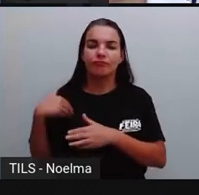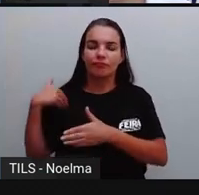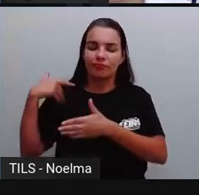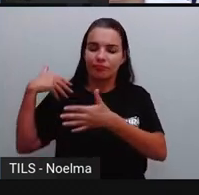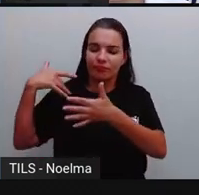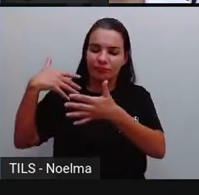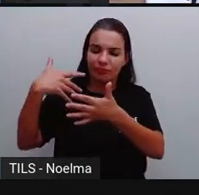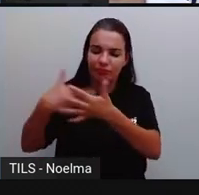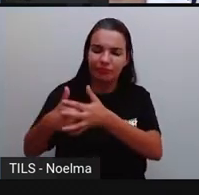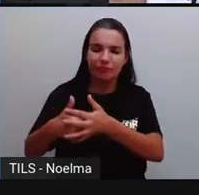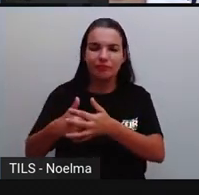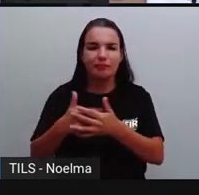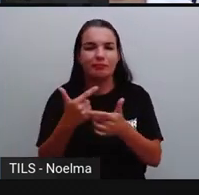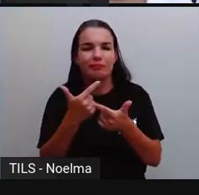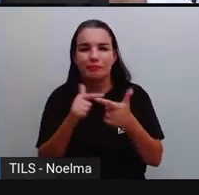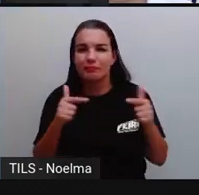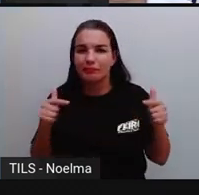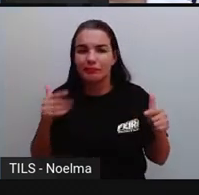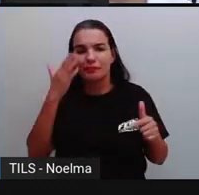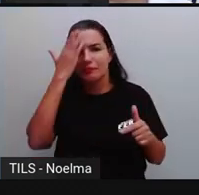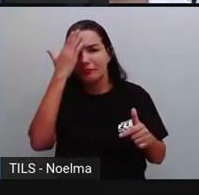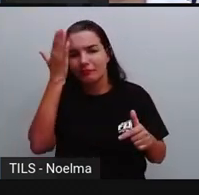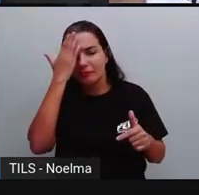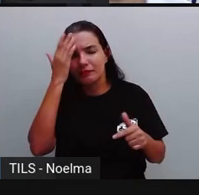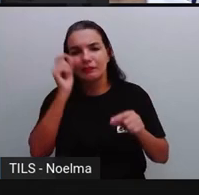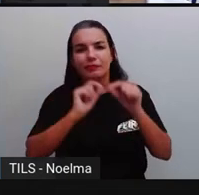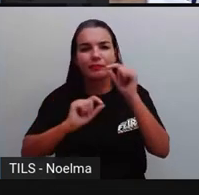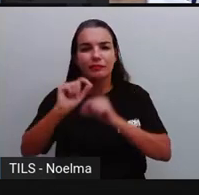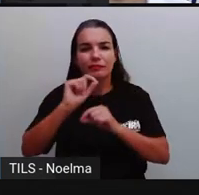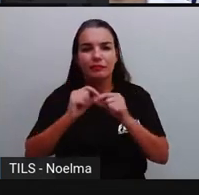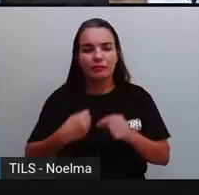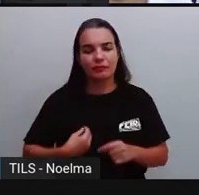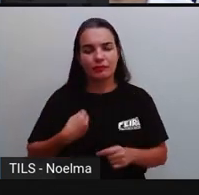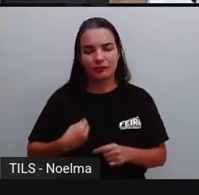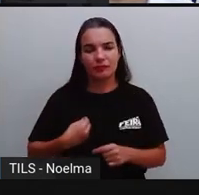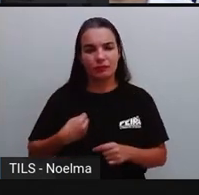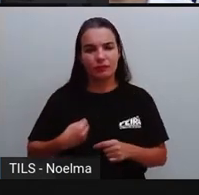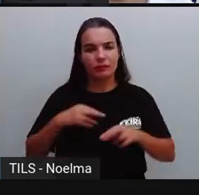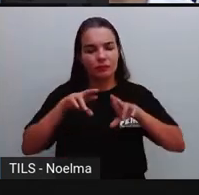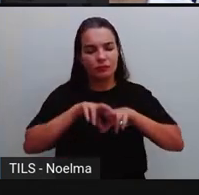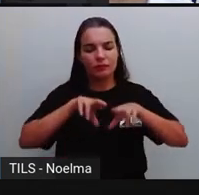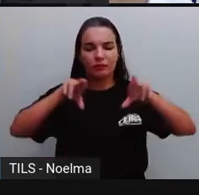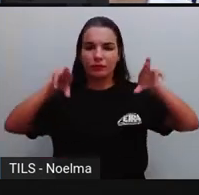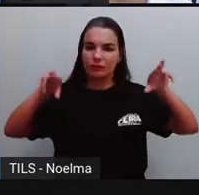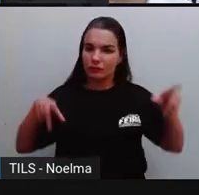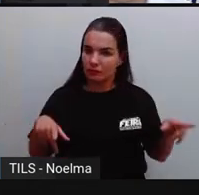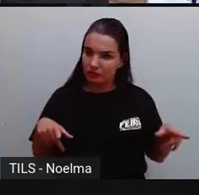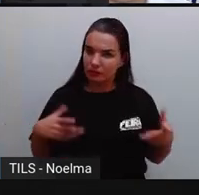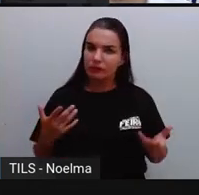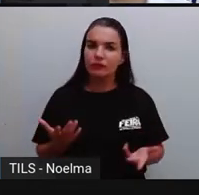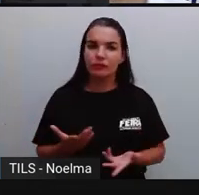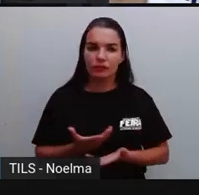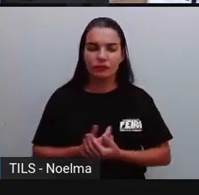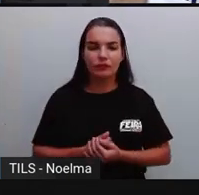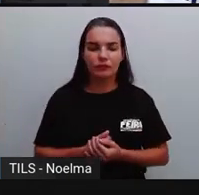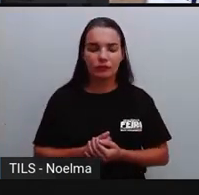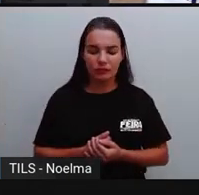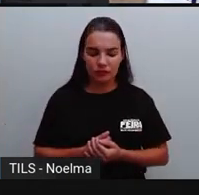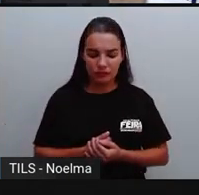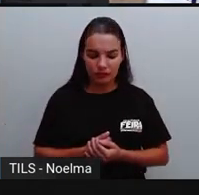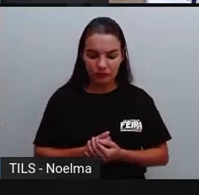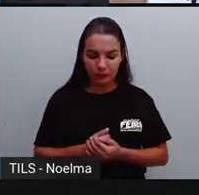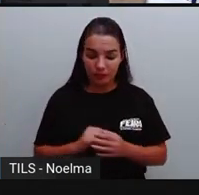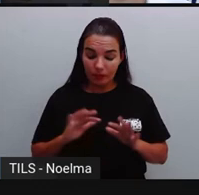da intolerância. De não saber ainda viver com as pessoas diferentes.